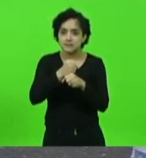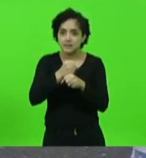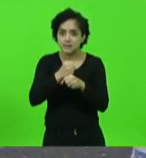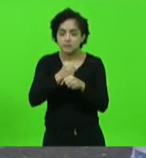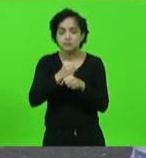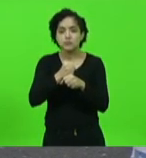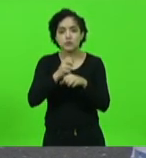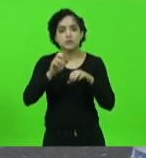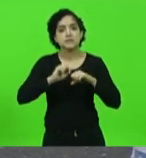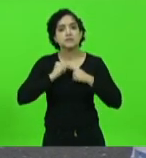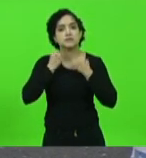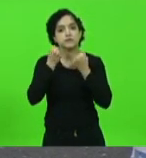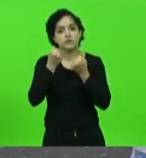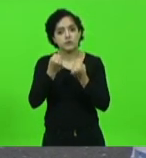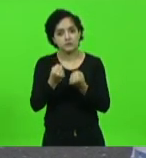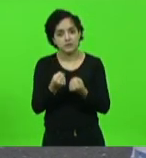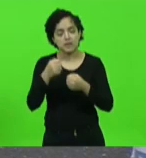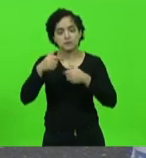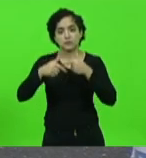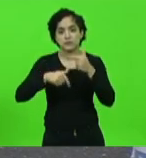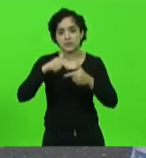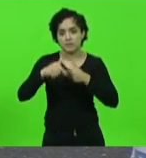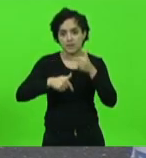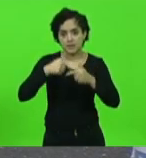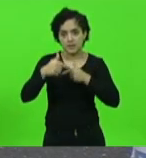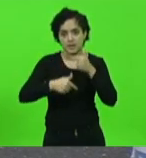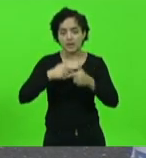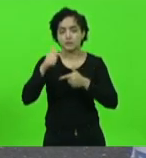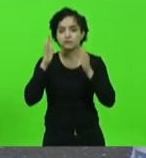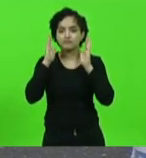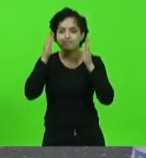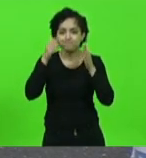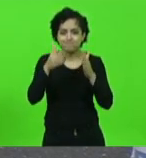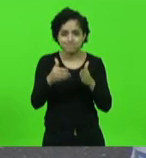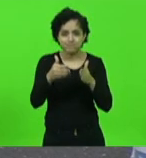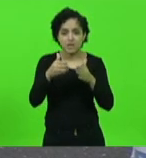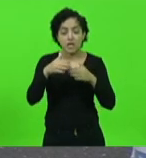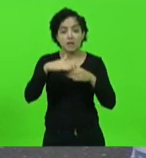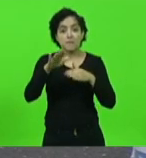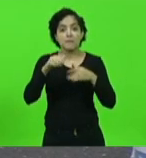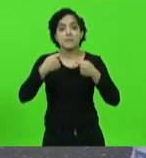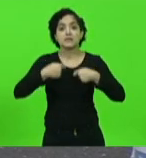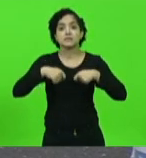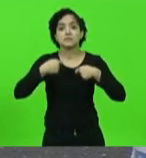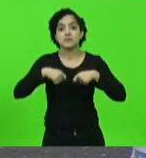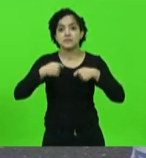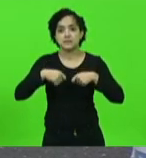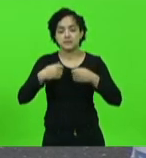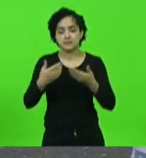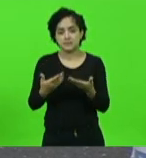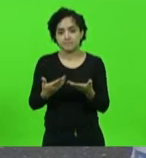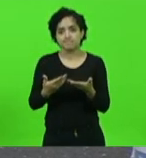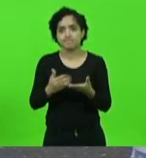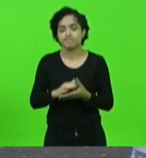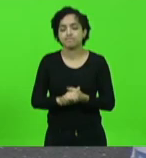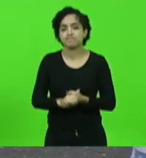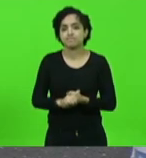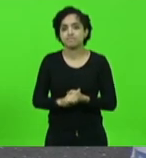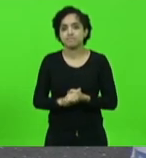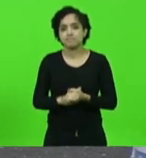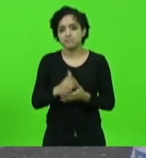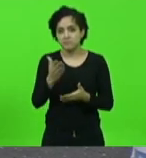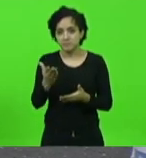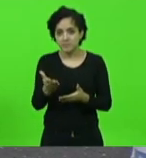dedicado muito especialmente as causas daqueles que mais precisam Bernardo nós que somos seus